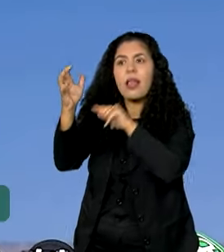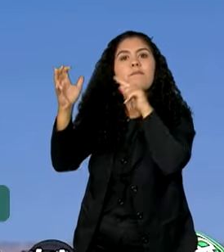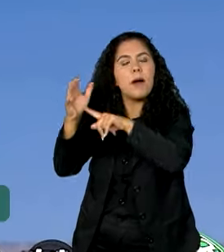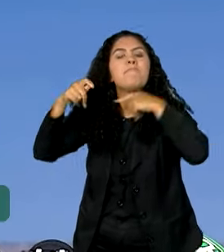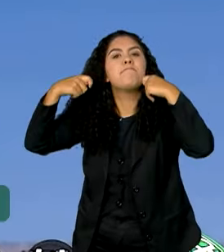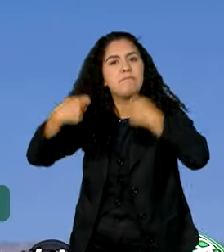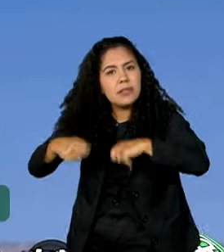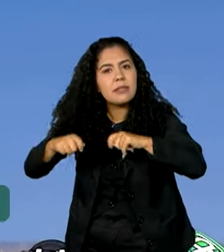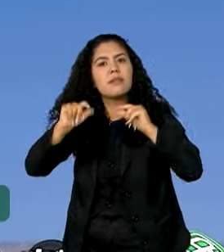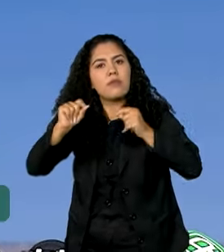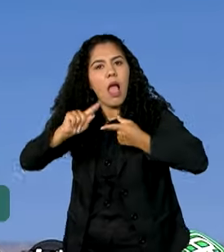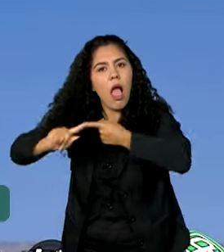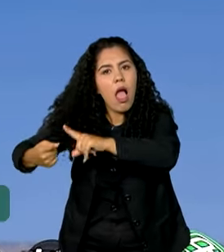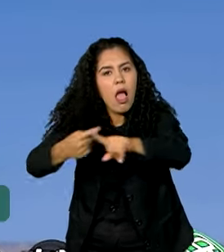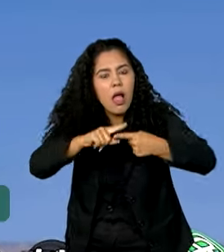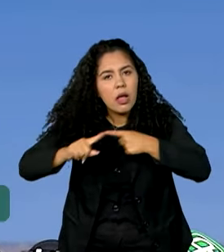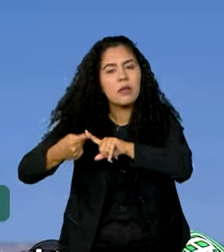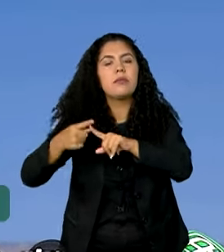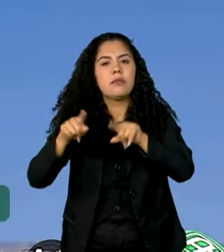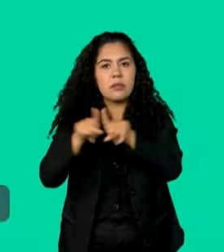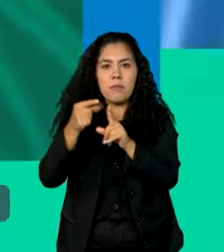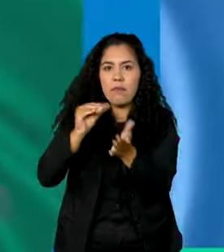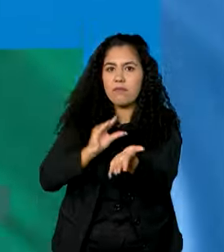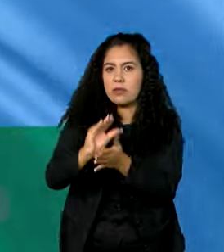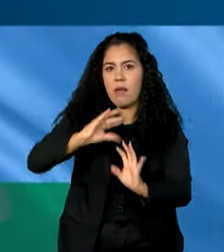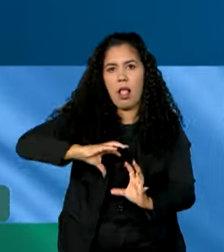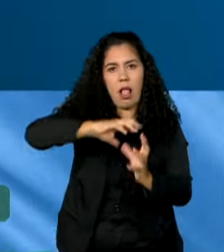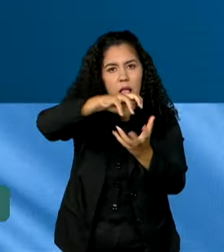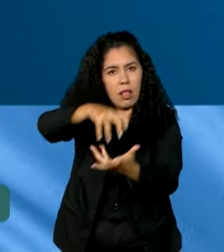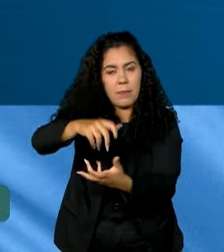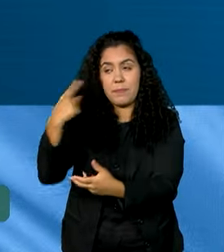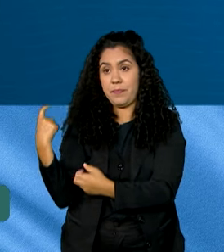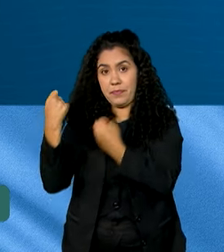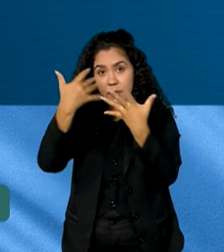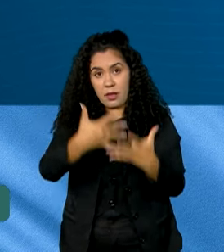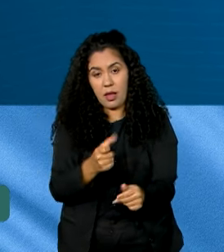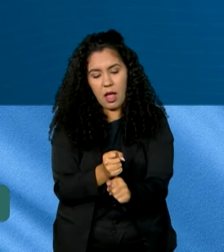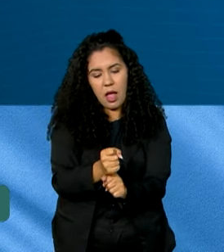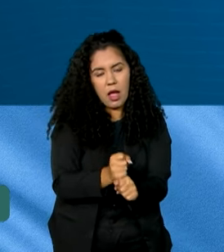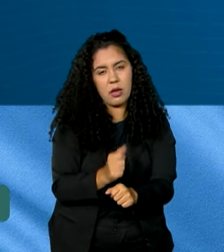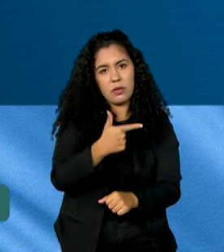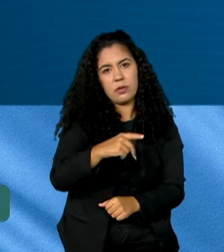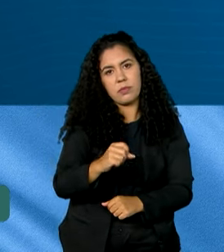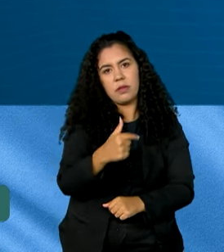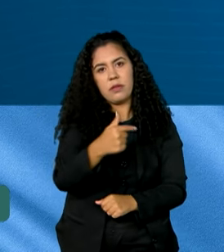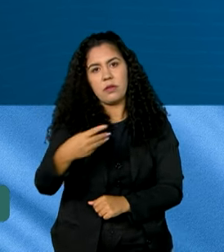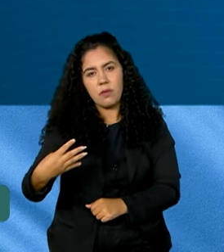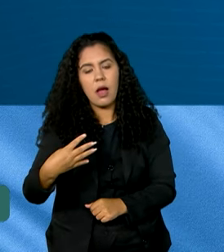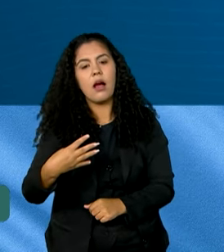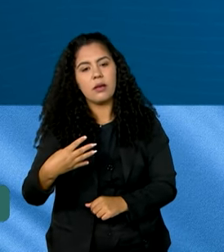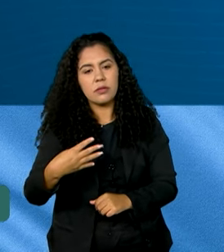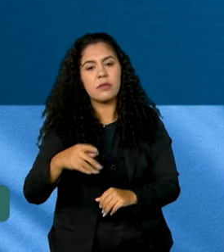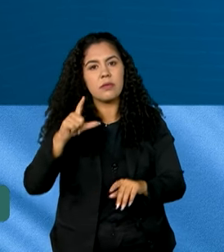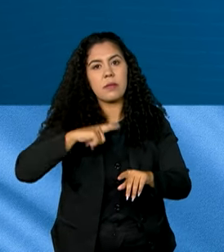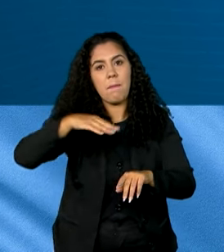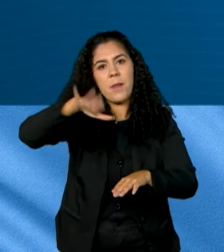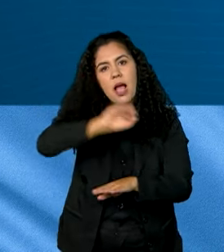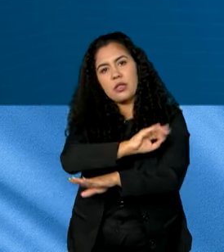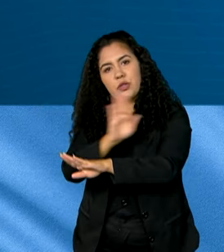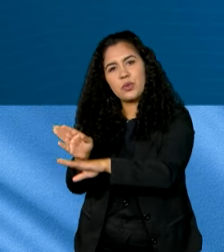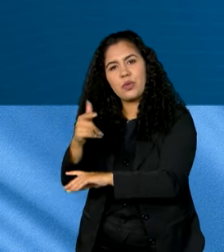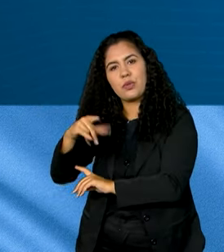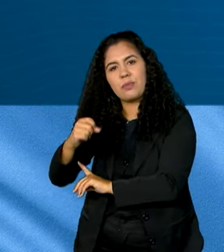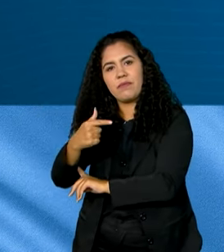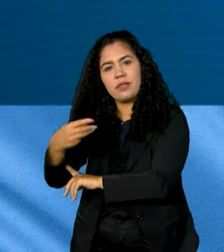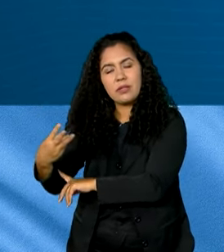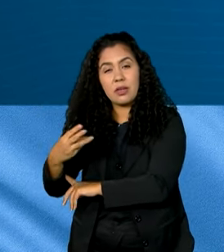da economia mundial e dos investimentos internacionais. 2024 deve superar 2023 e se tornar o ano